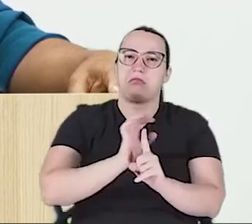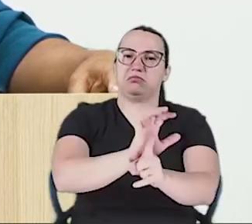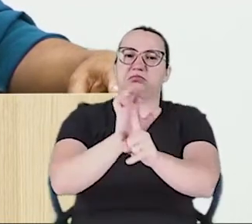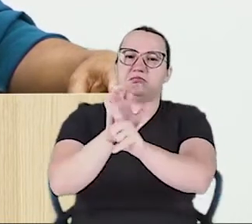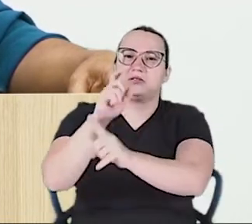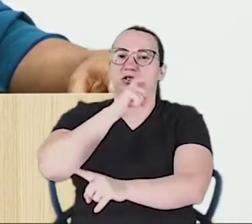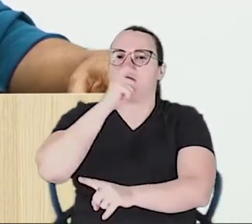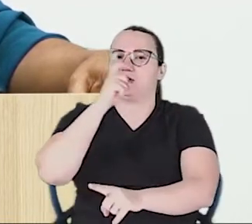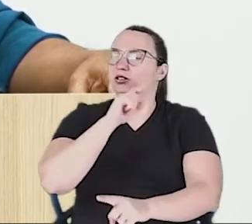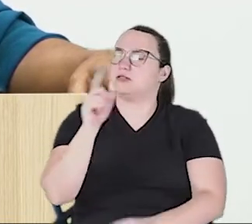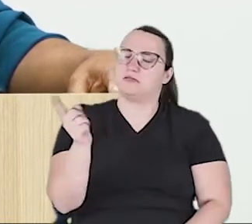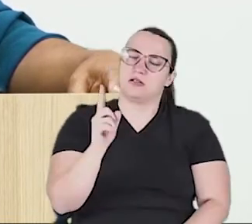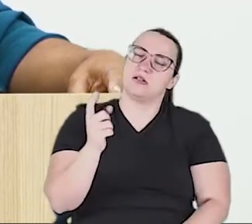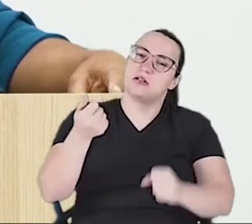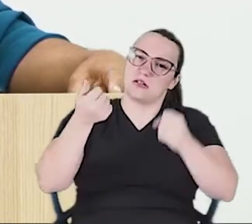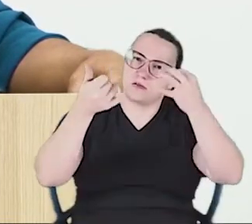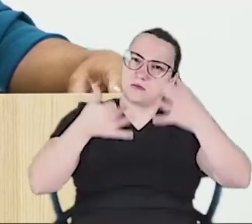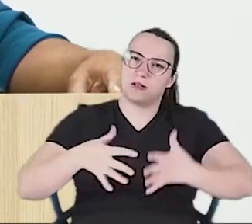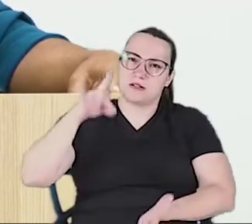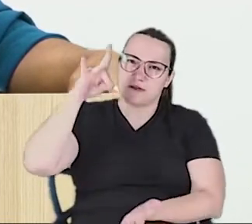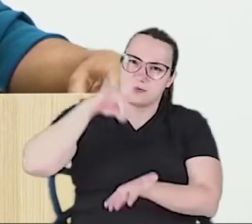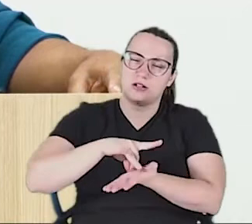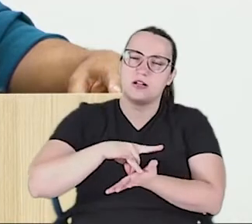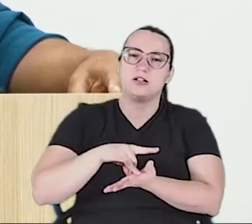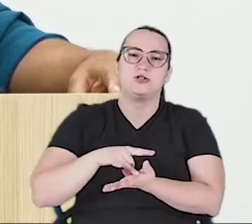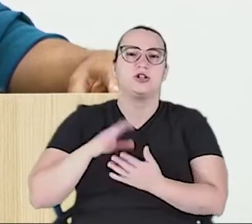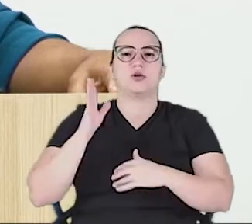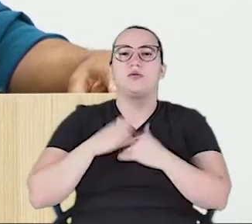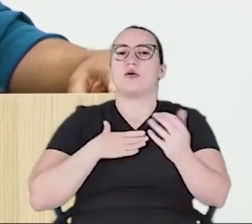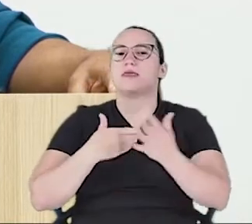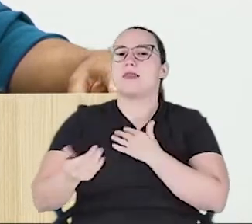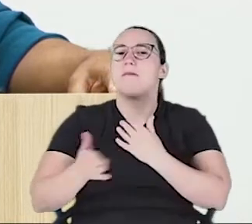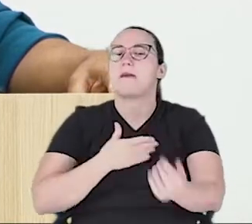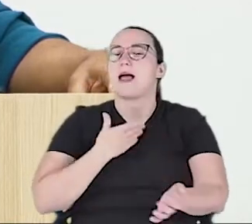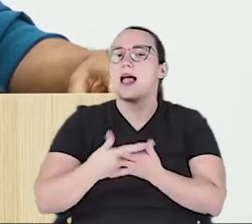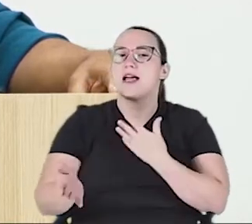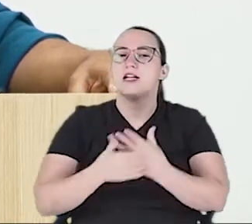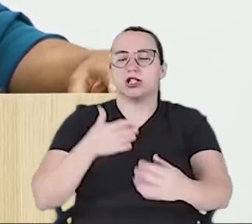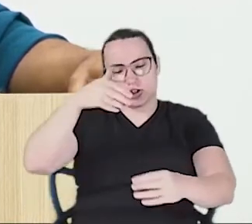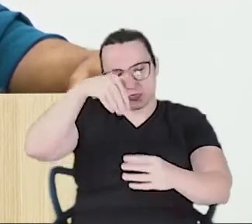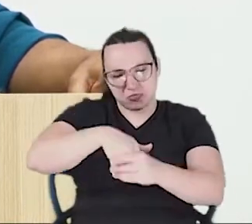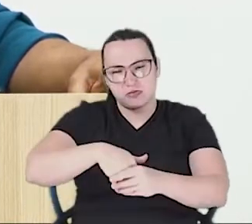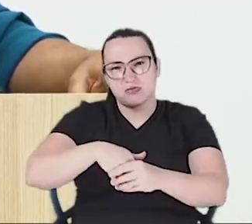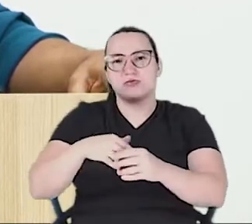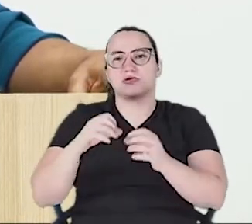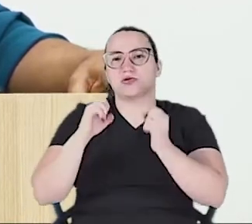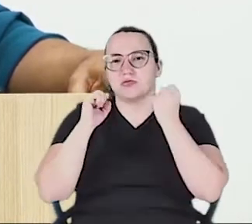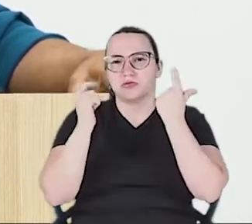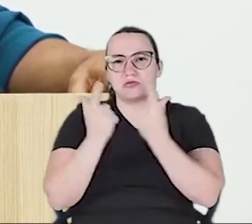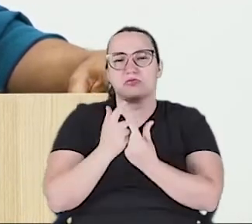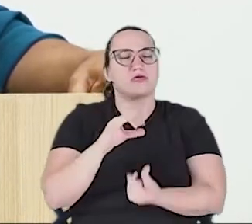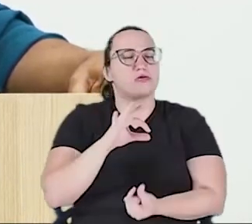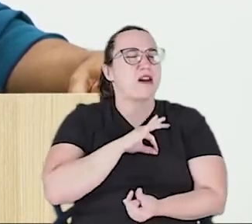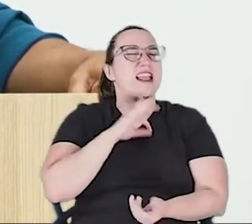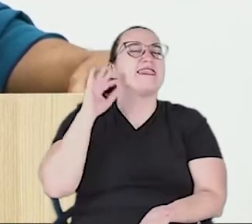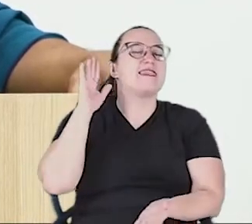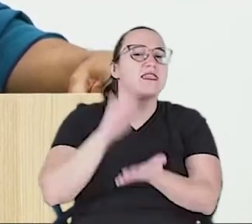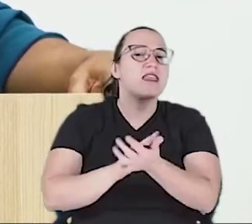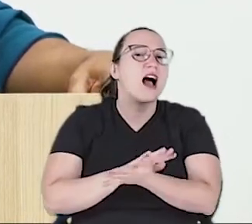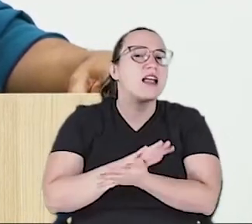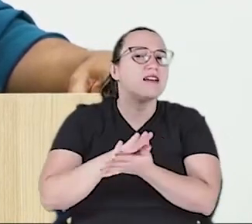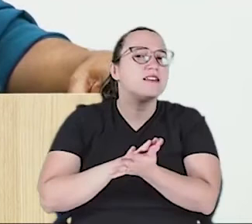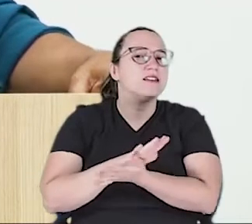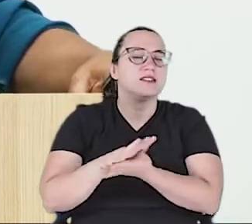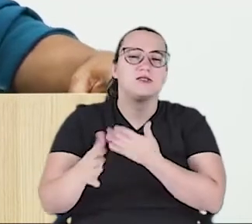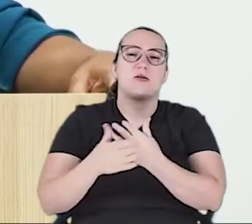Explique para as pessoas que não depende de Lula, não depende de Câmara, Vereador, não depende de prefeito, seja o prefeito que estiver aqui